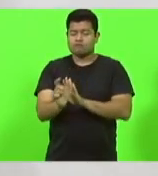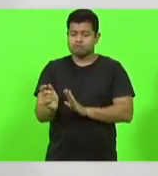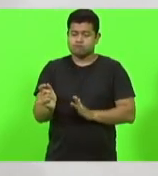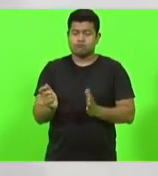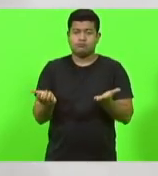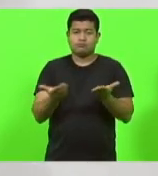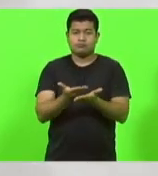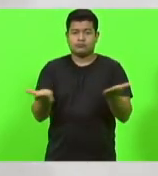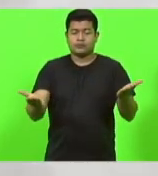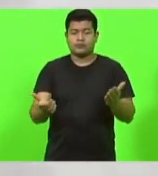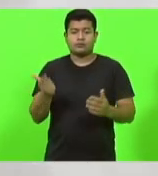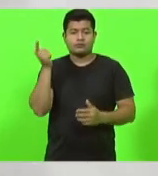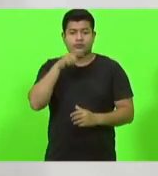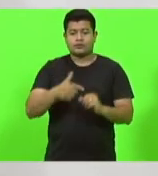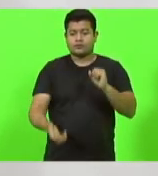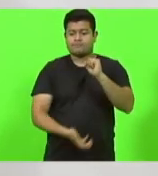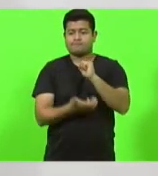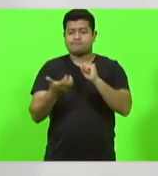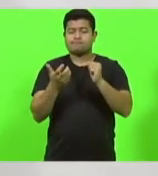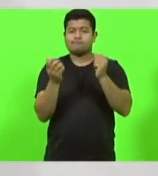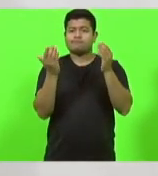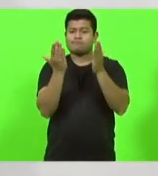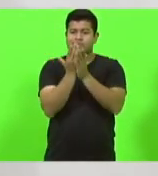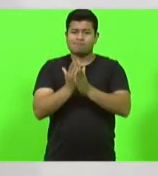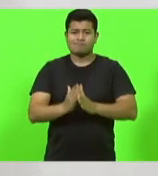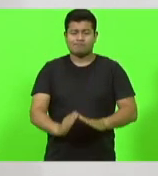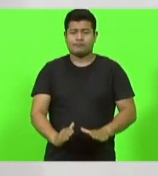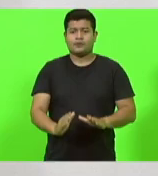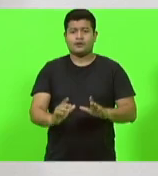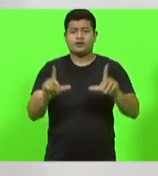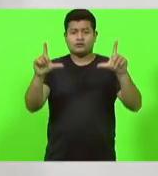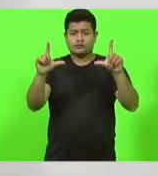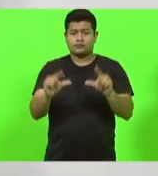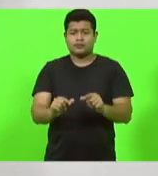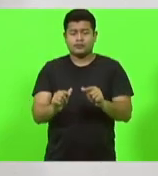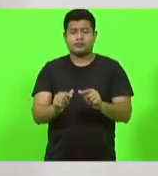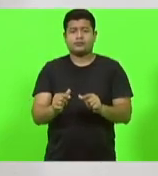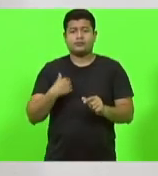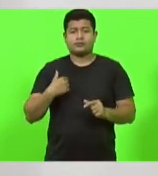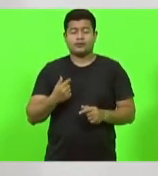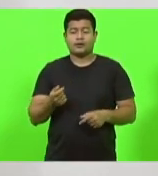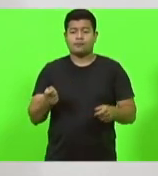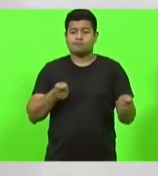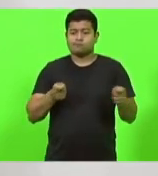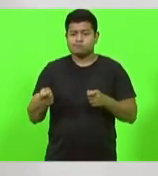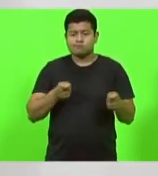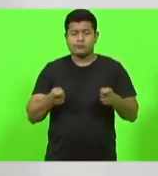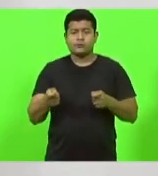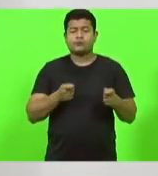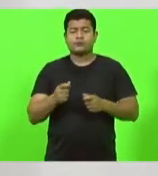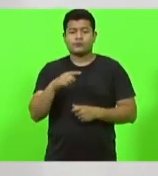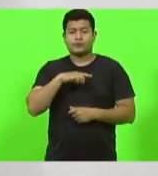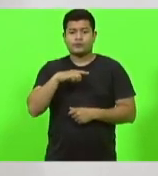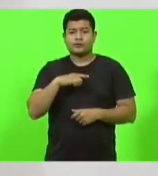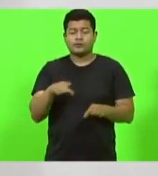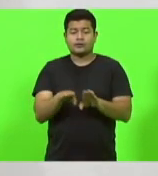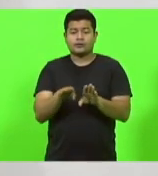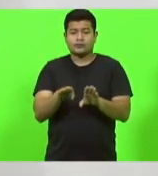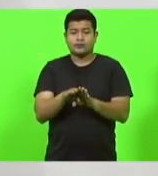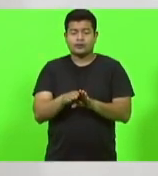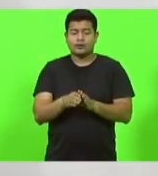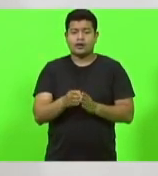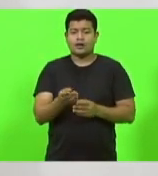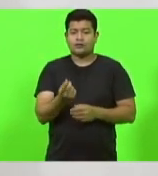desburocratizar, simplificar e gerar economia, gerar receita através dos negócios